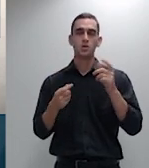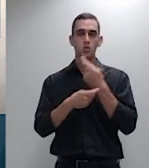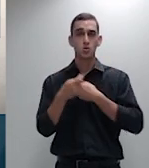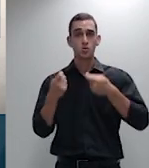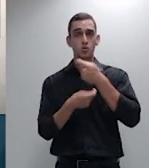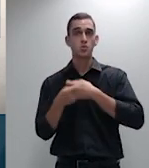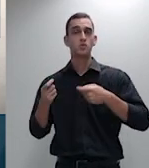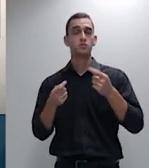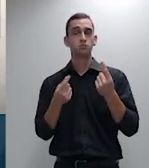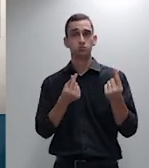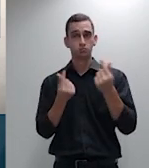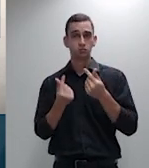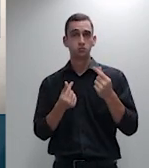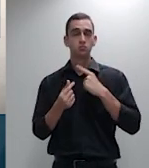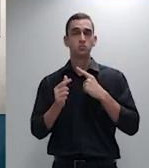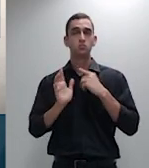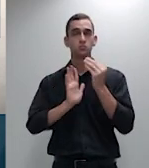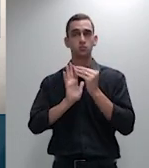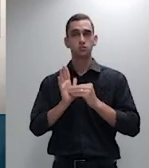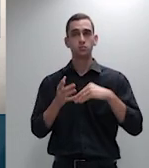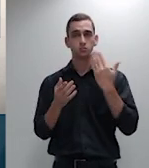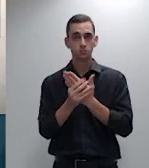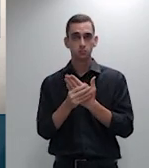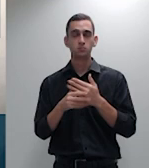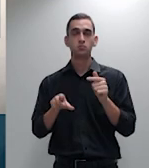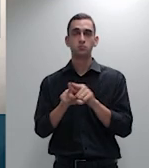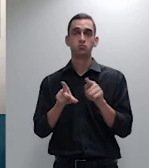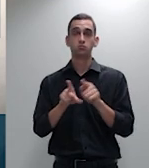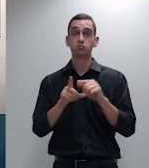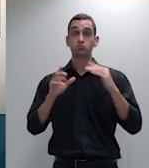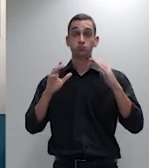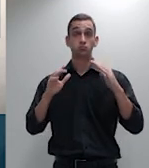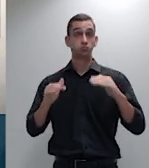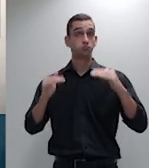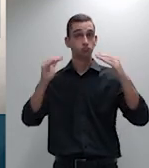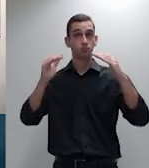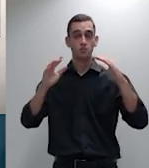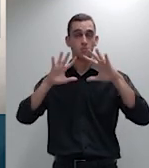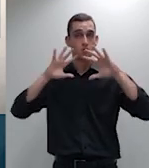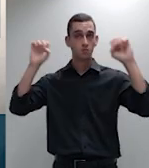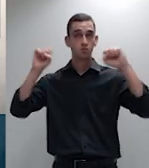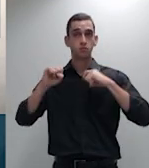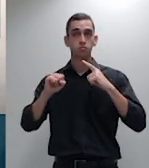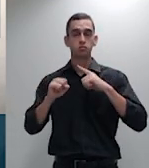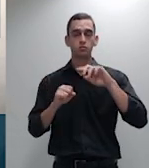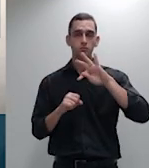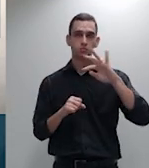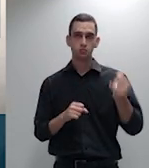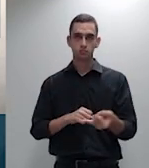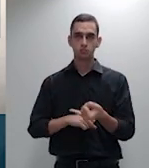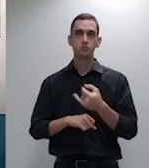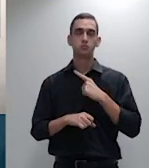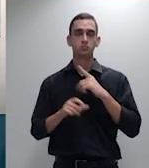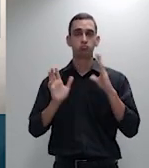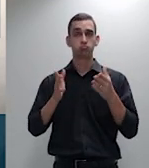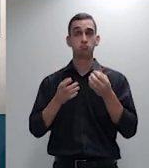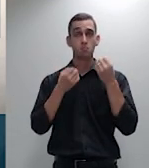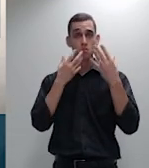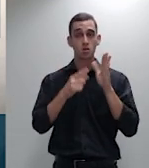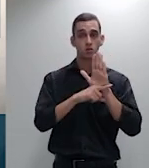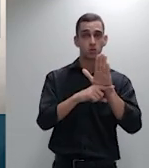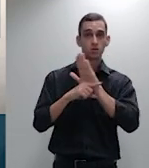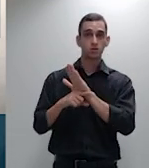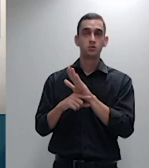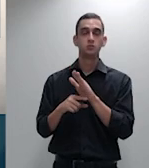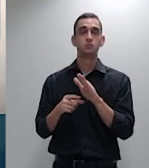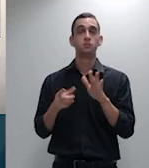pela presidência do superior tribunal de justiça quando do deferimento do correlato benefício a dispensa por força do deferimento parcial do benefício